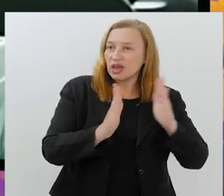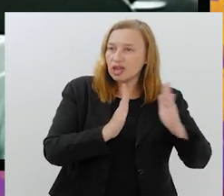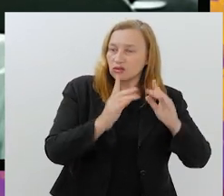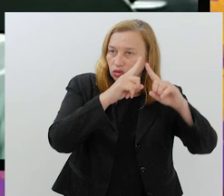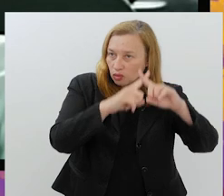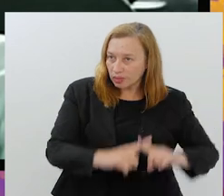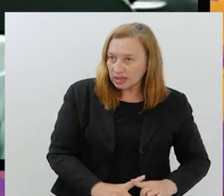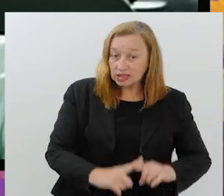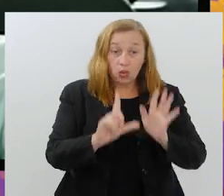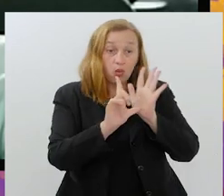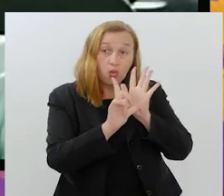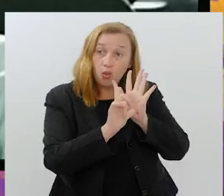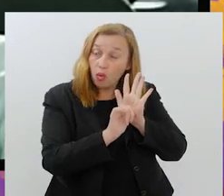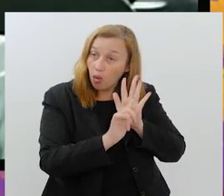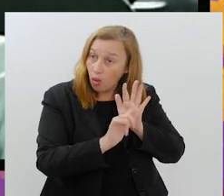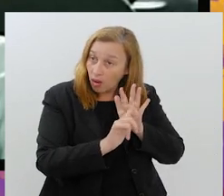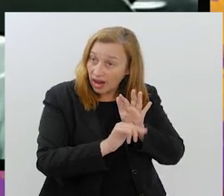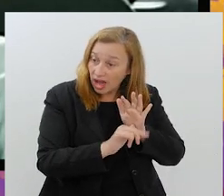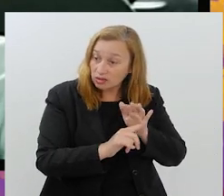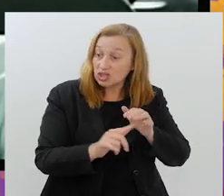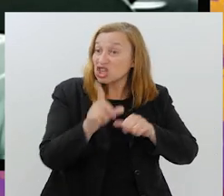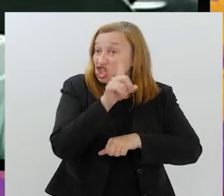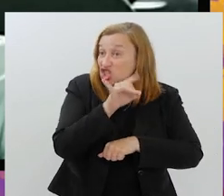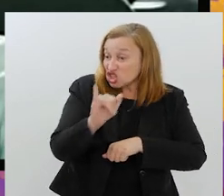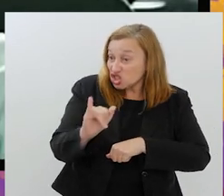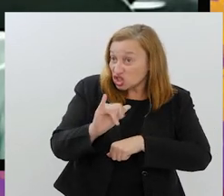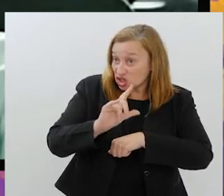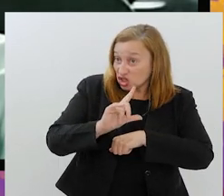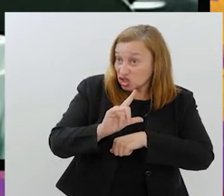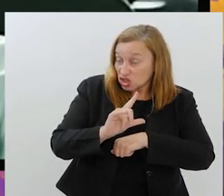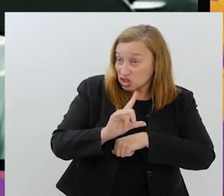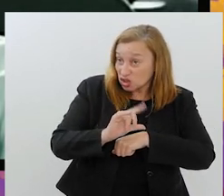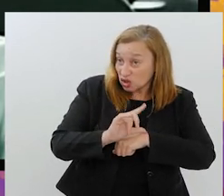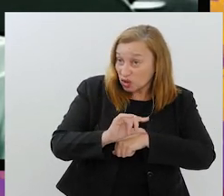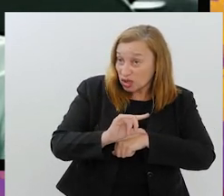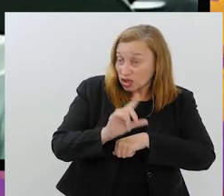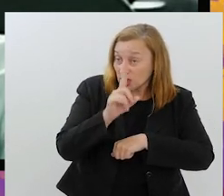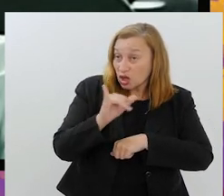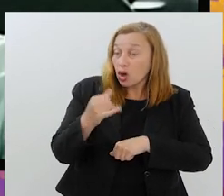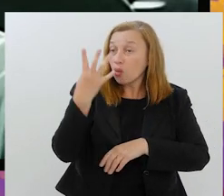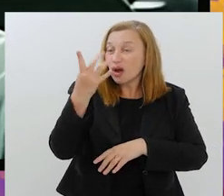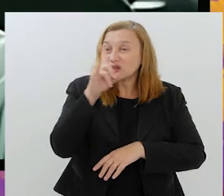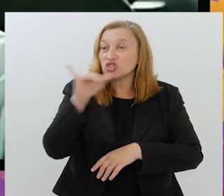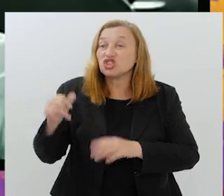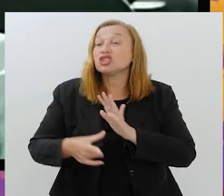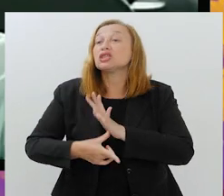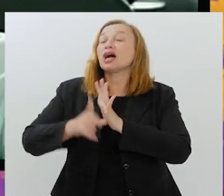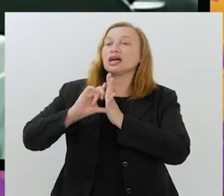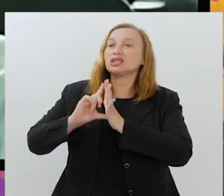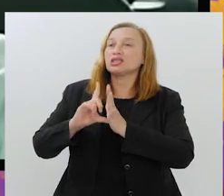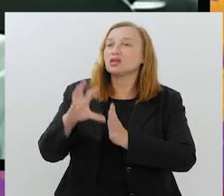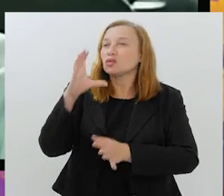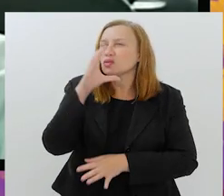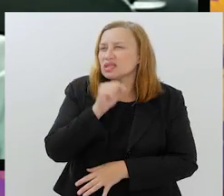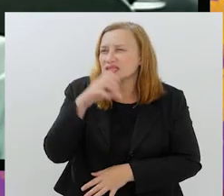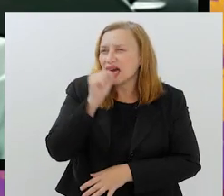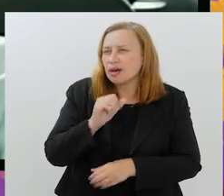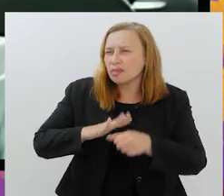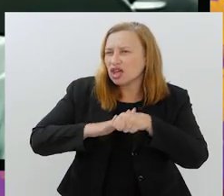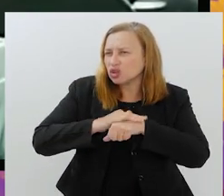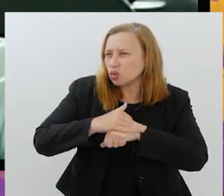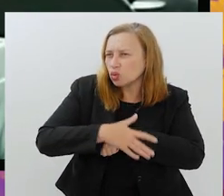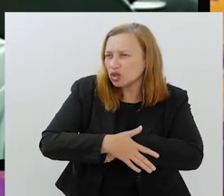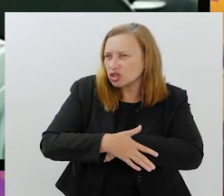Brasil com horários e dias quatro dias antes dos jogos. No sábado à noite,